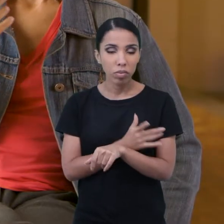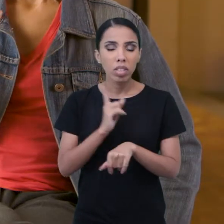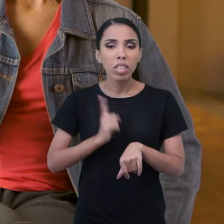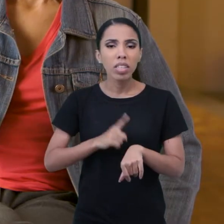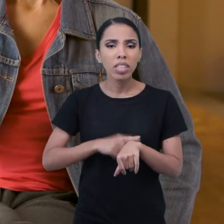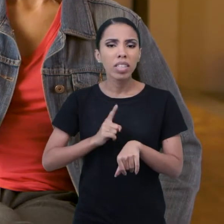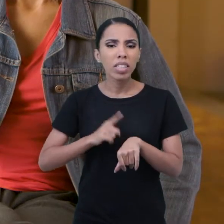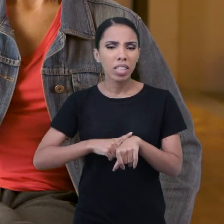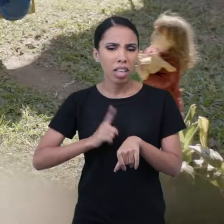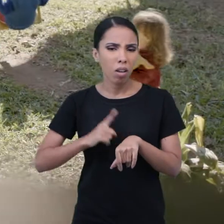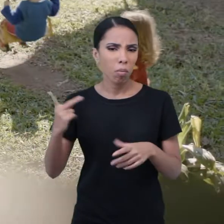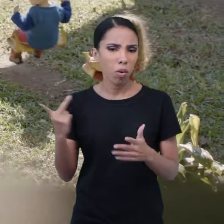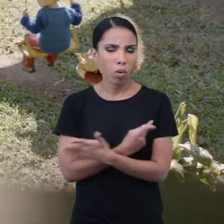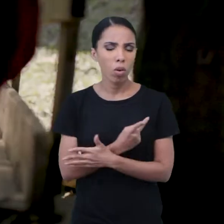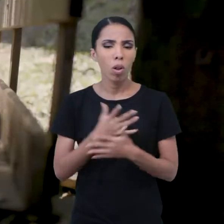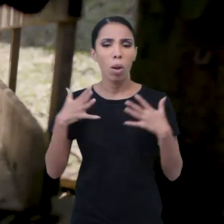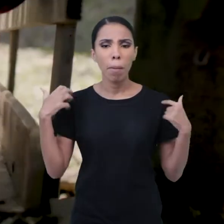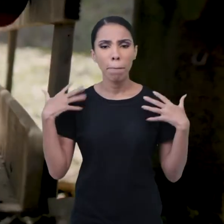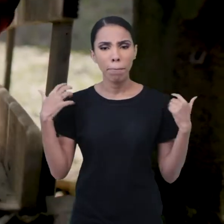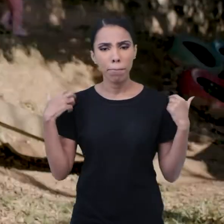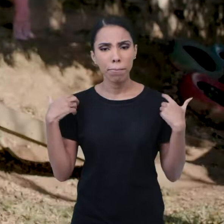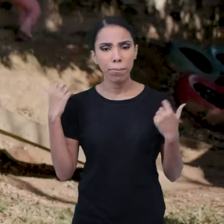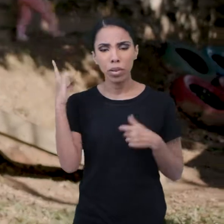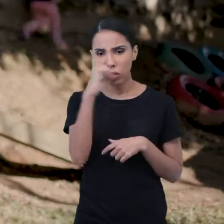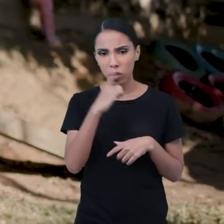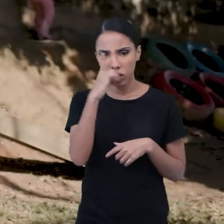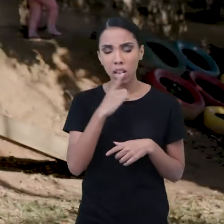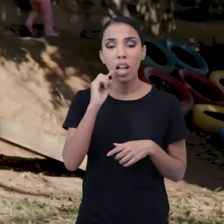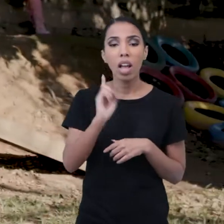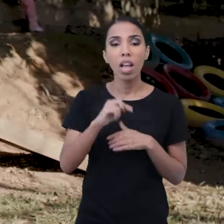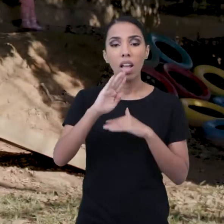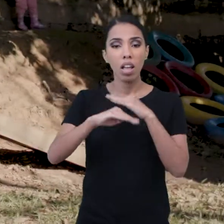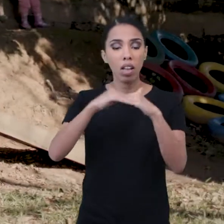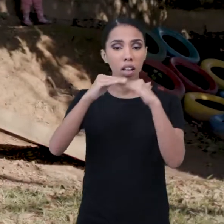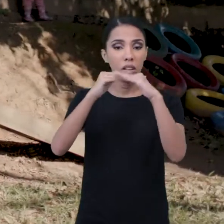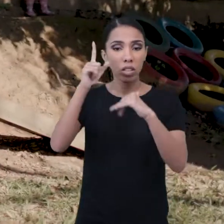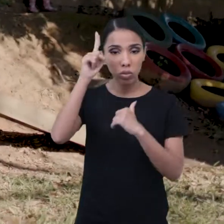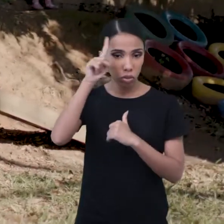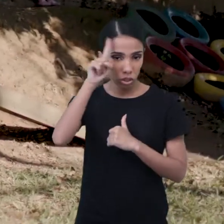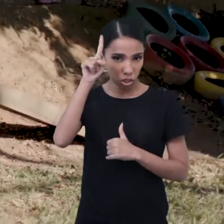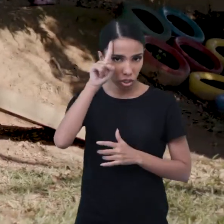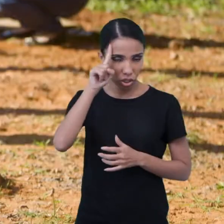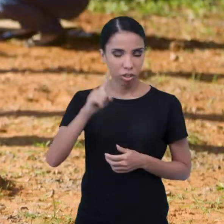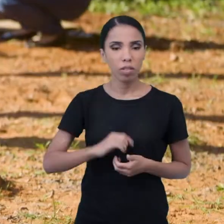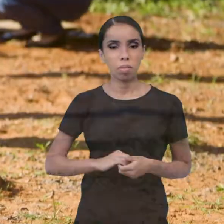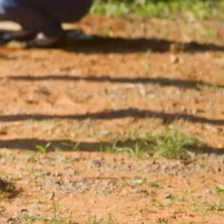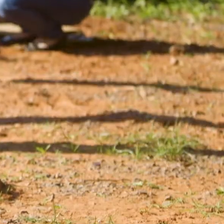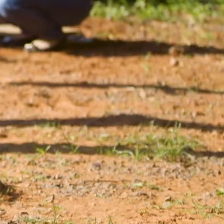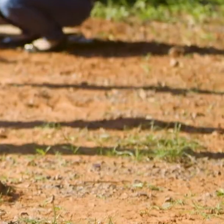Isabel Amando de Barros. Não é num passeio no parque no domingo. É uma construção, realmente. Eu acho que é no dia a dia.